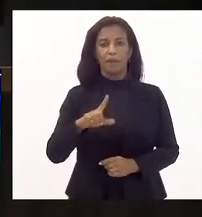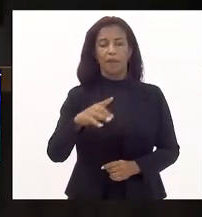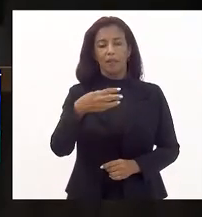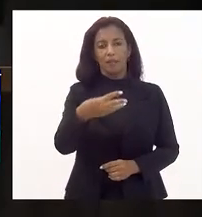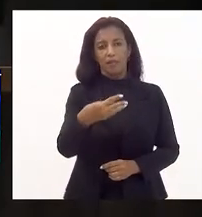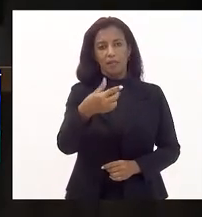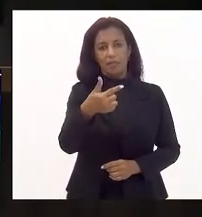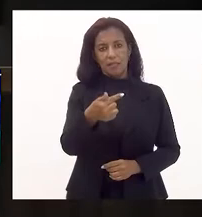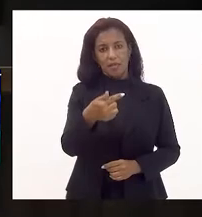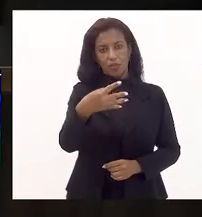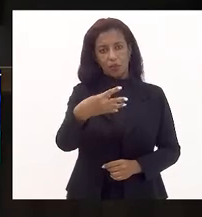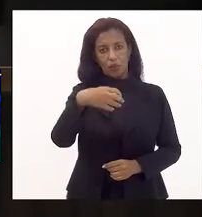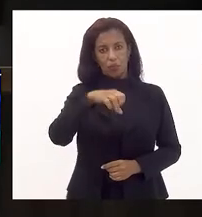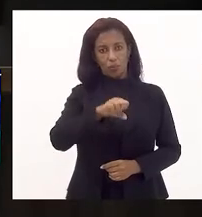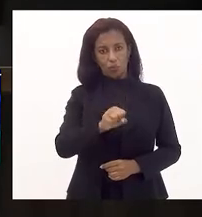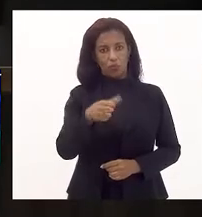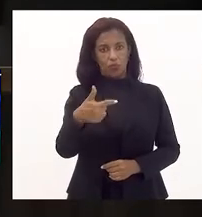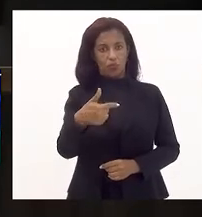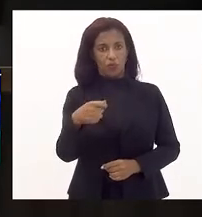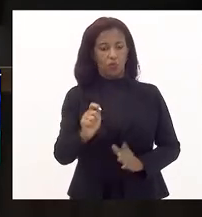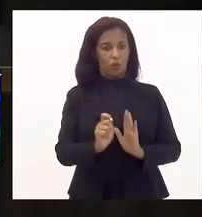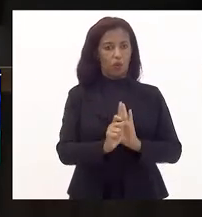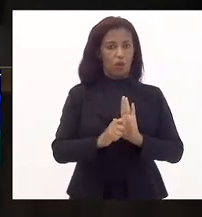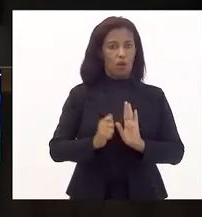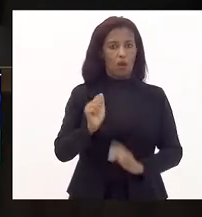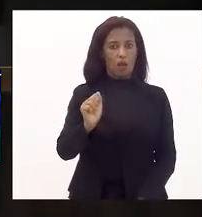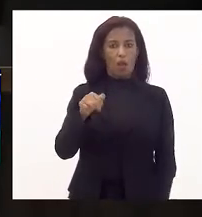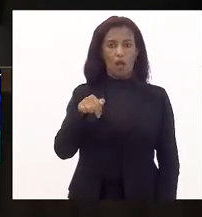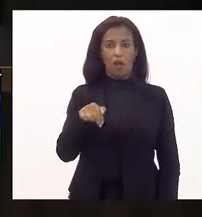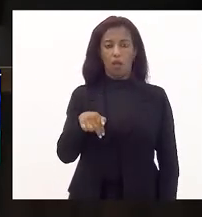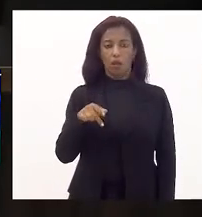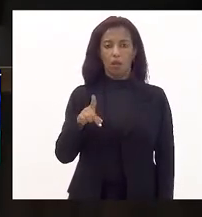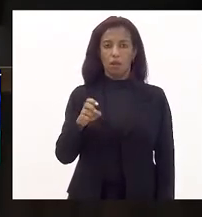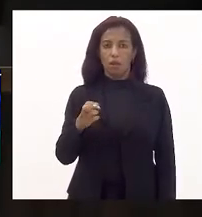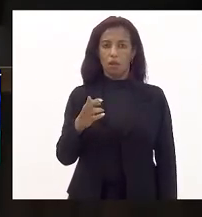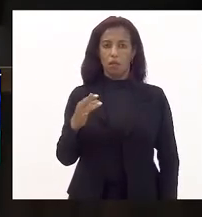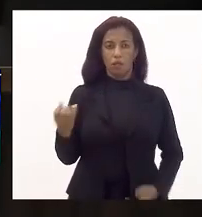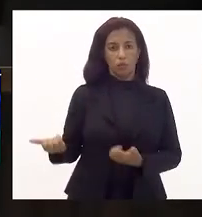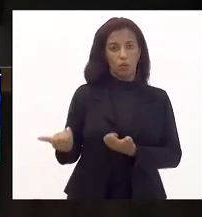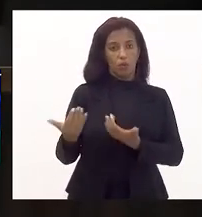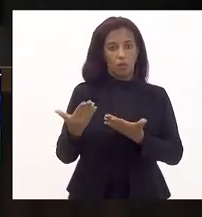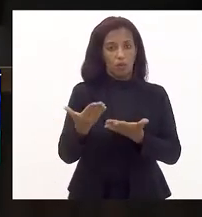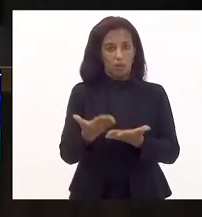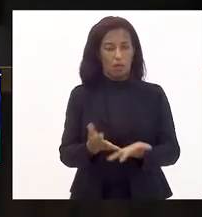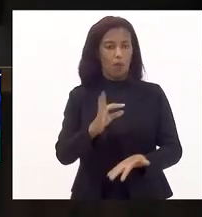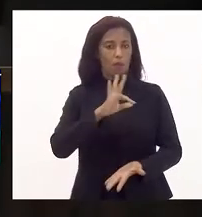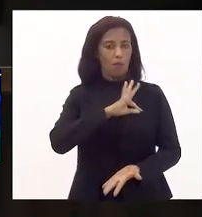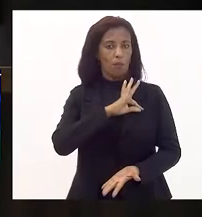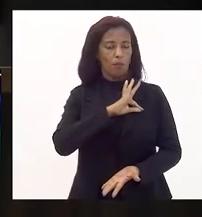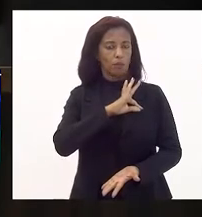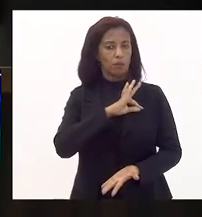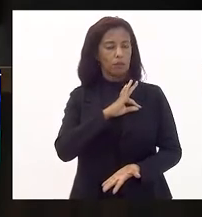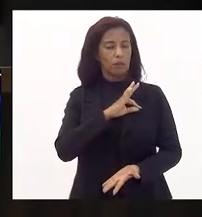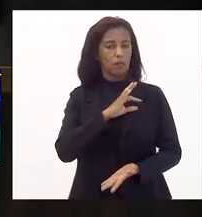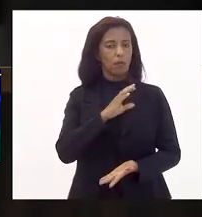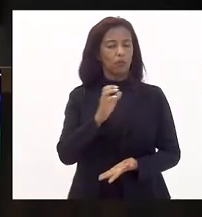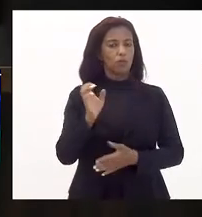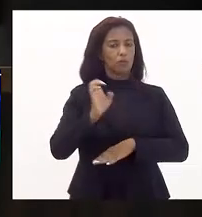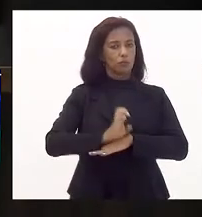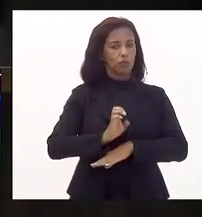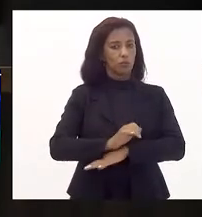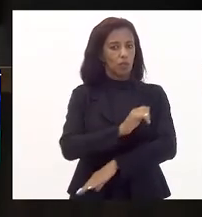3748 de 21, de autoria do deputado Anderson Moraes, que concede anistia aos policiais militares do Estado do Rio de Janeiro